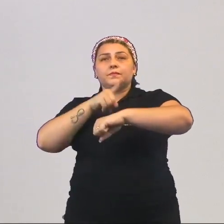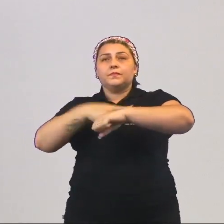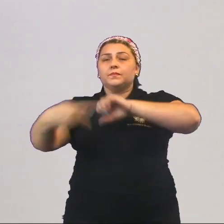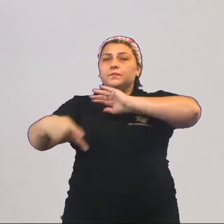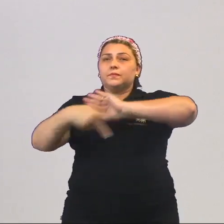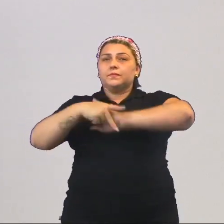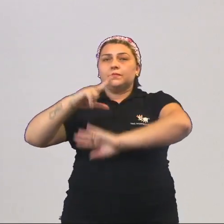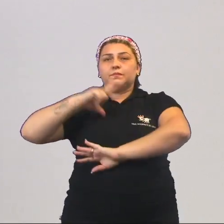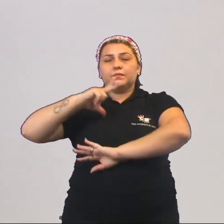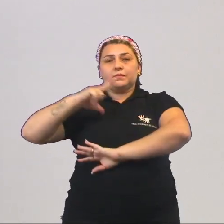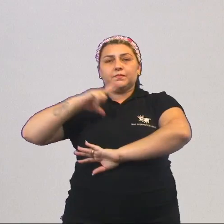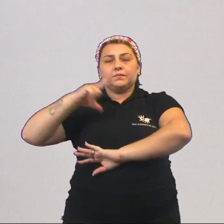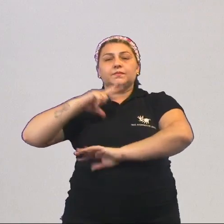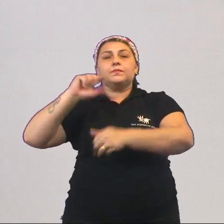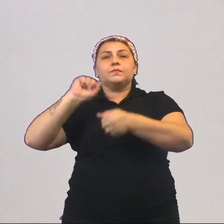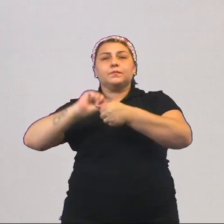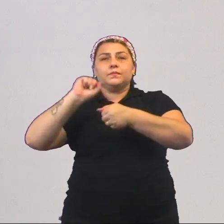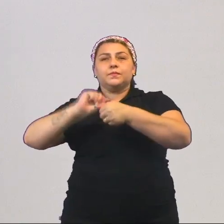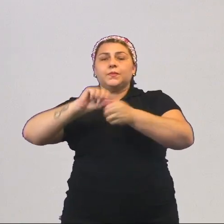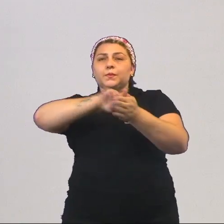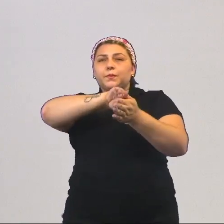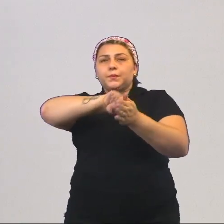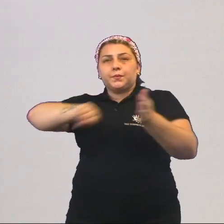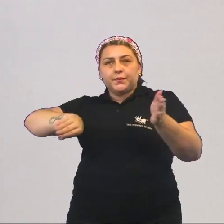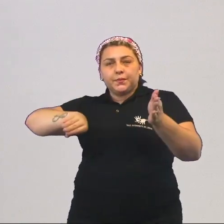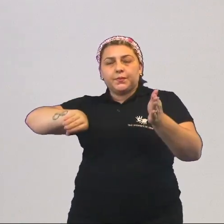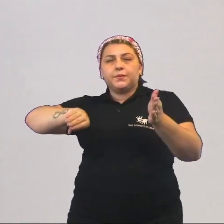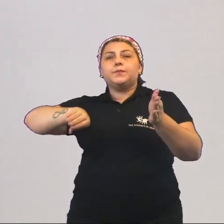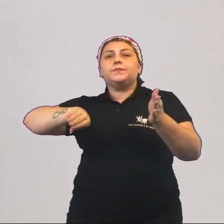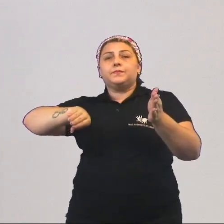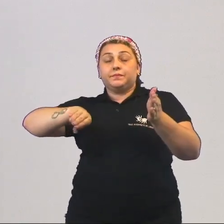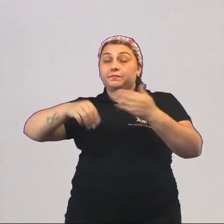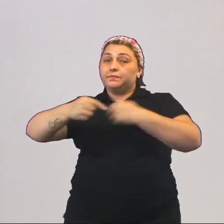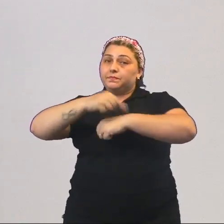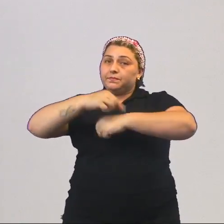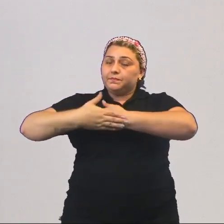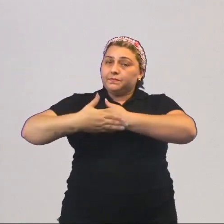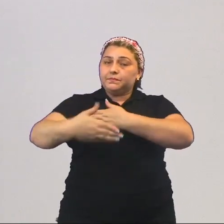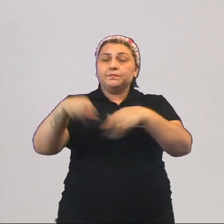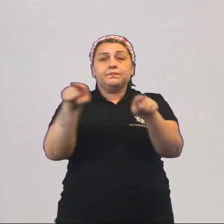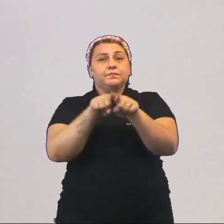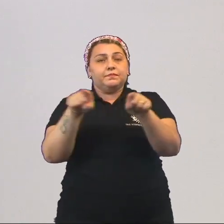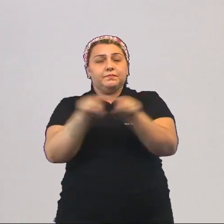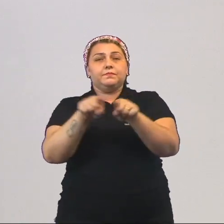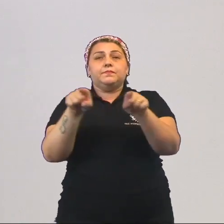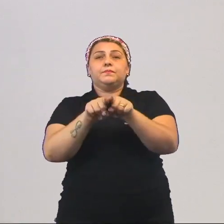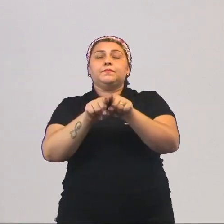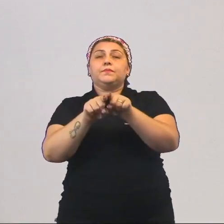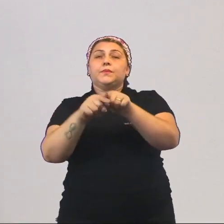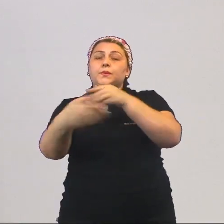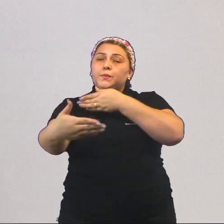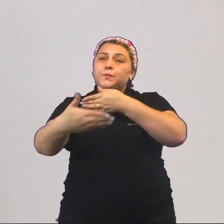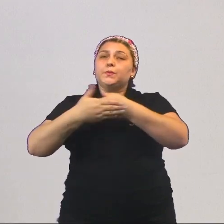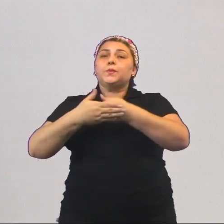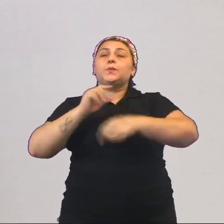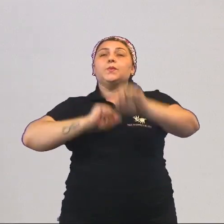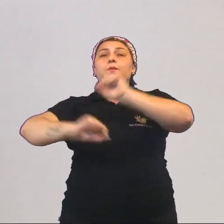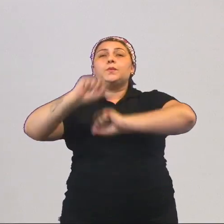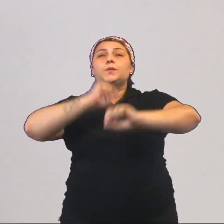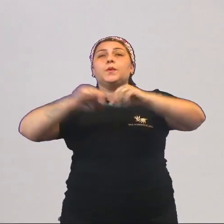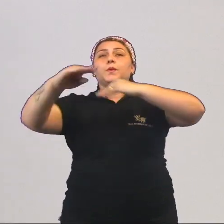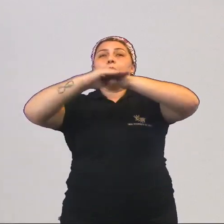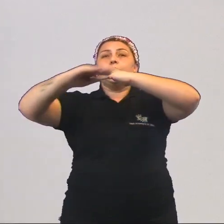propriedade privada, ela foi instituída, a partir desse momento também foi instituída a